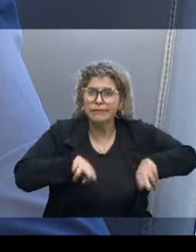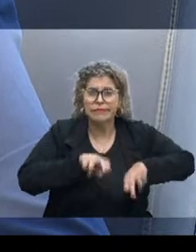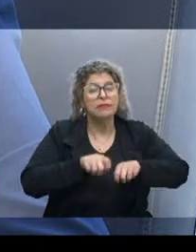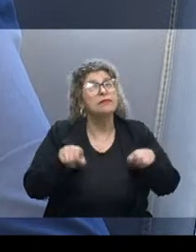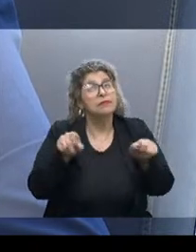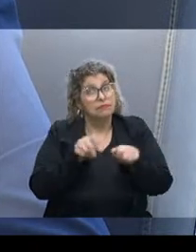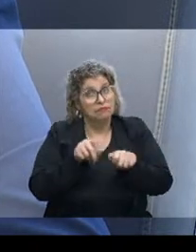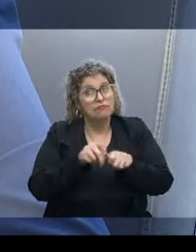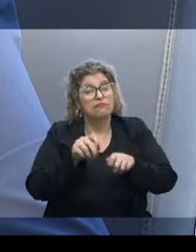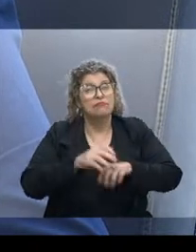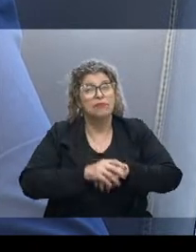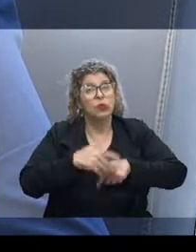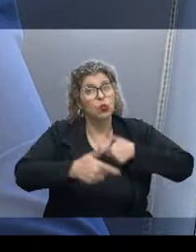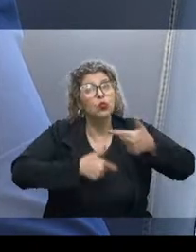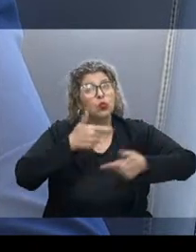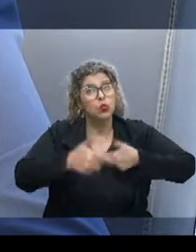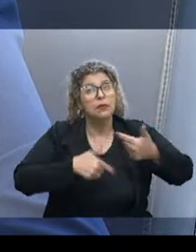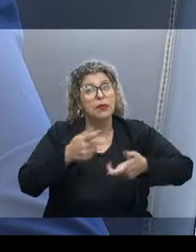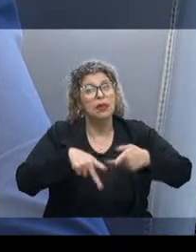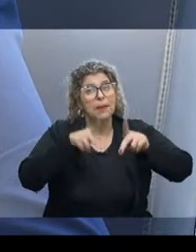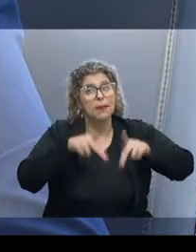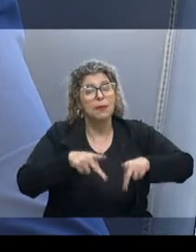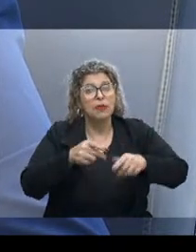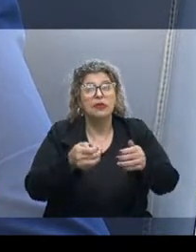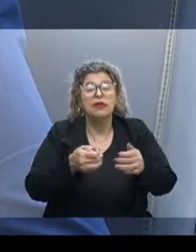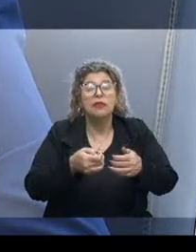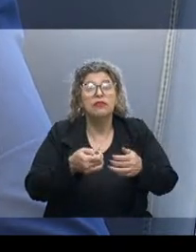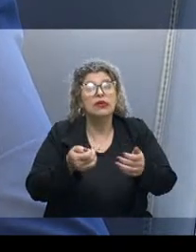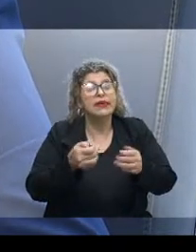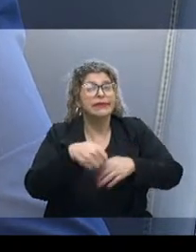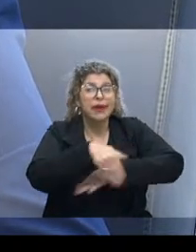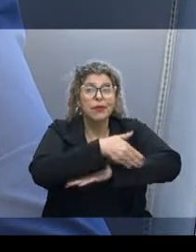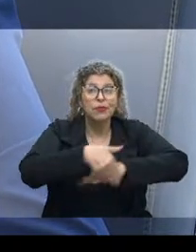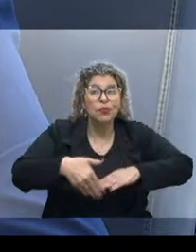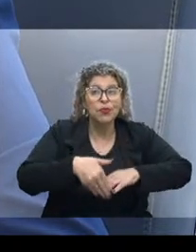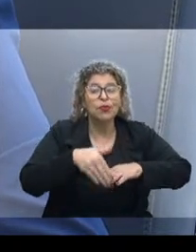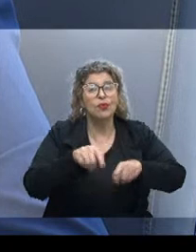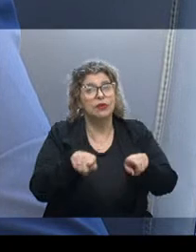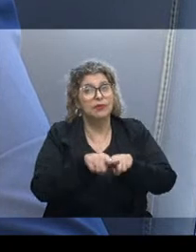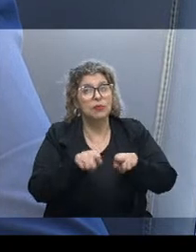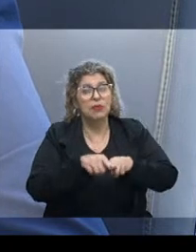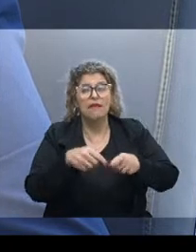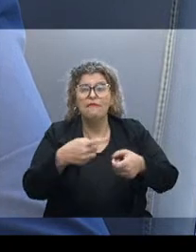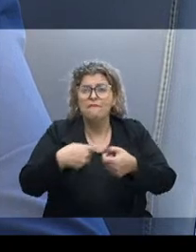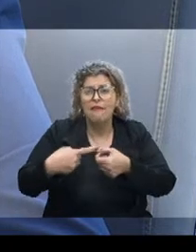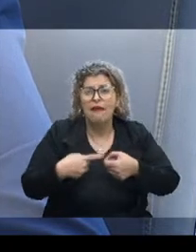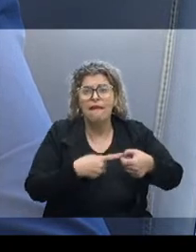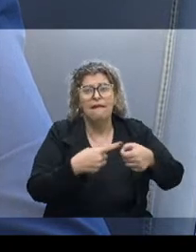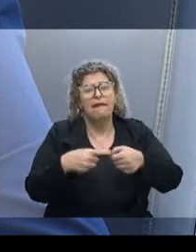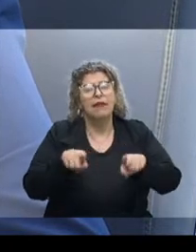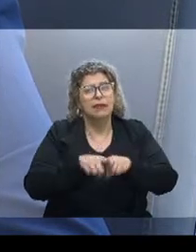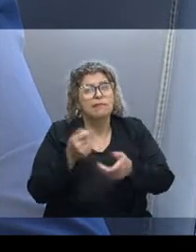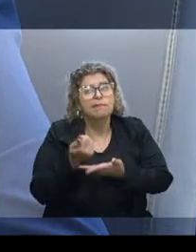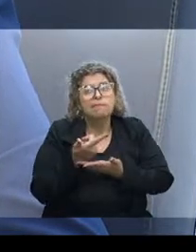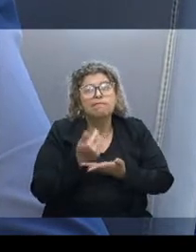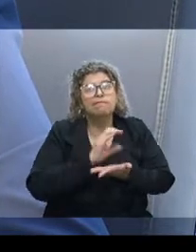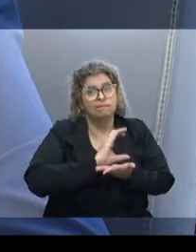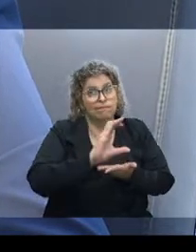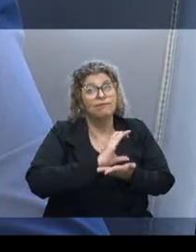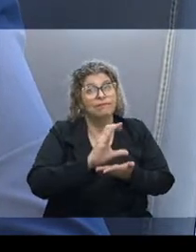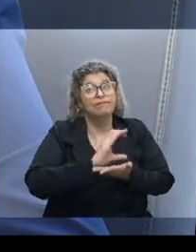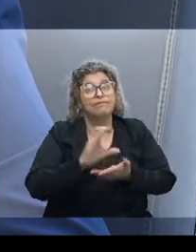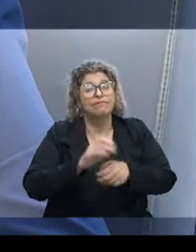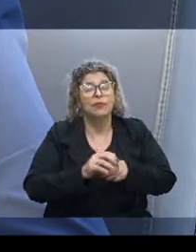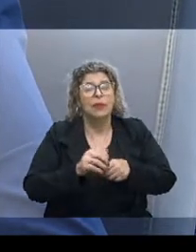além, é claro, do trabalho com a população de rua, que também recebeu em inúmeras cidades recursos e meios